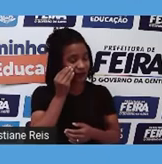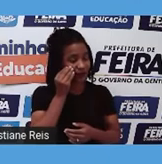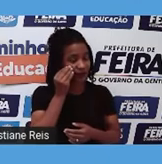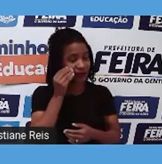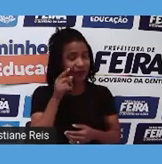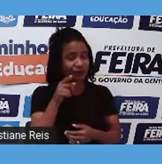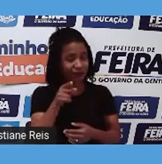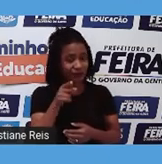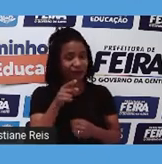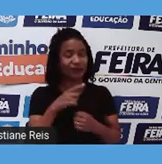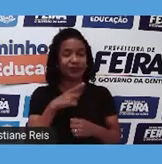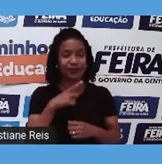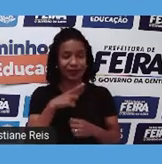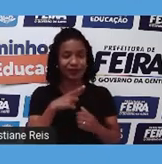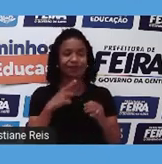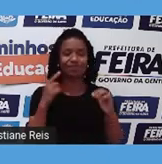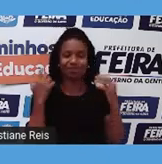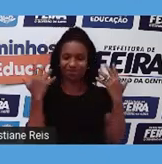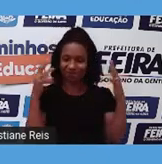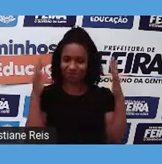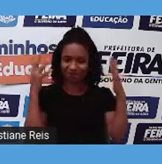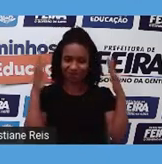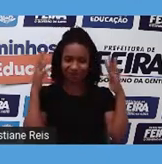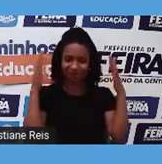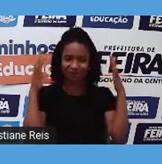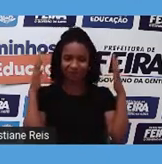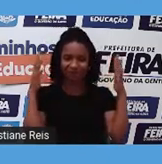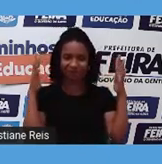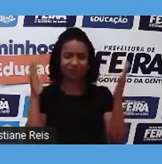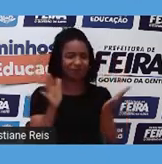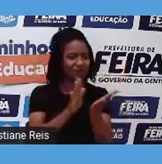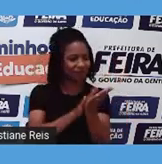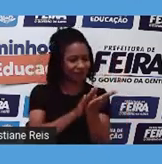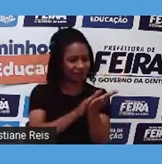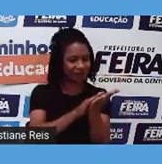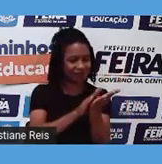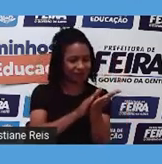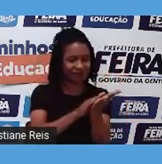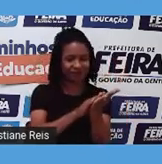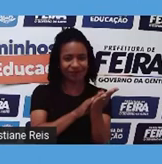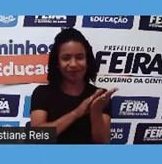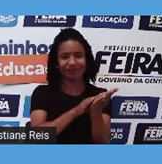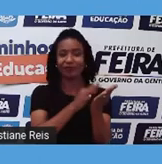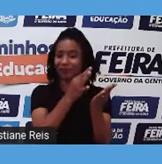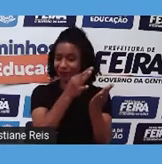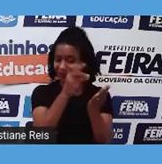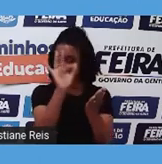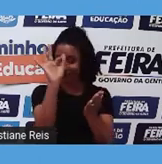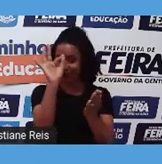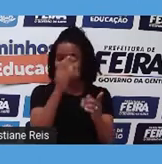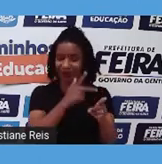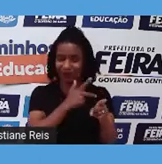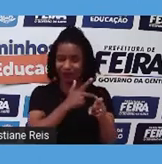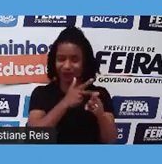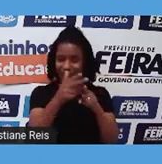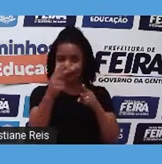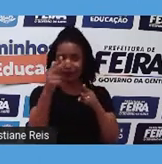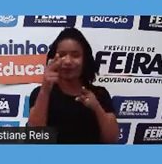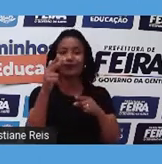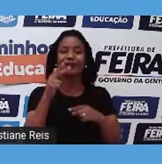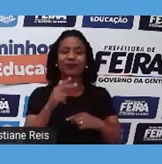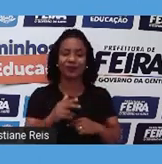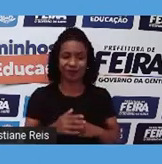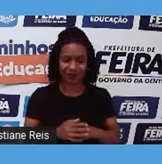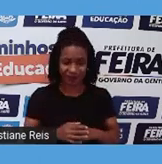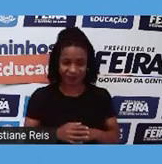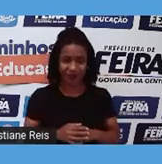um elogio, app win, nós fizemos então, nós vencemos, na verdade, uma